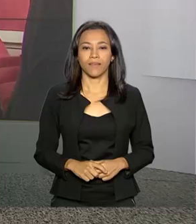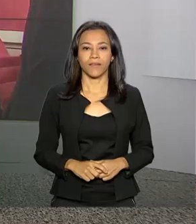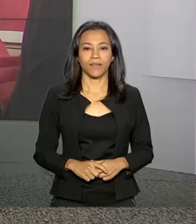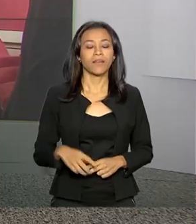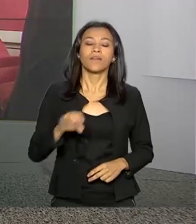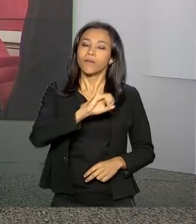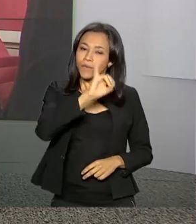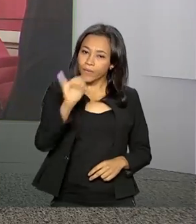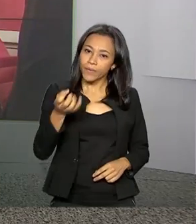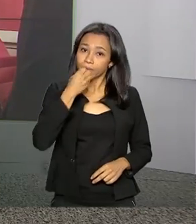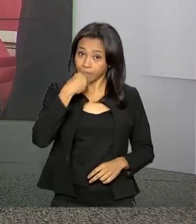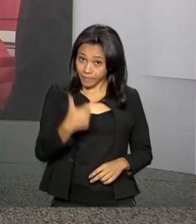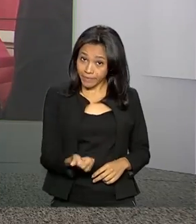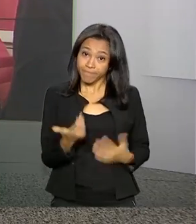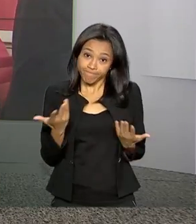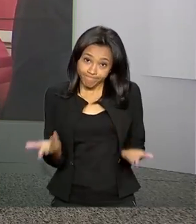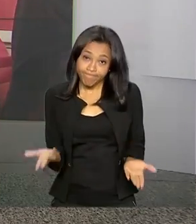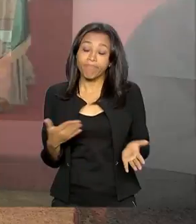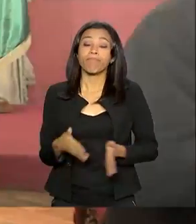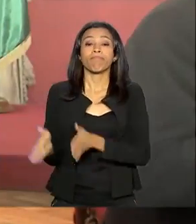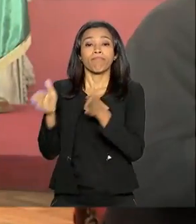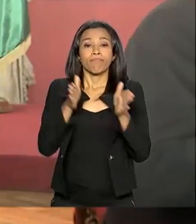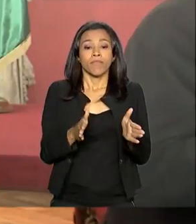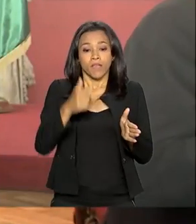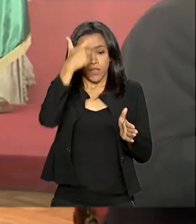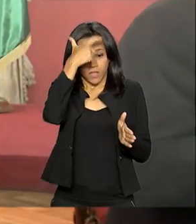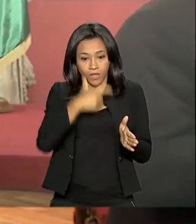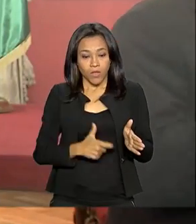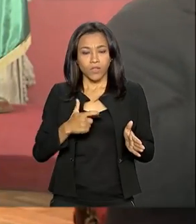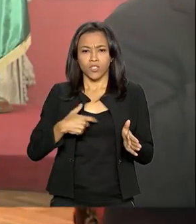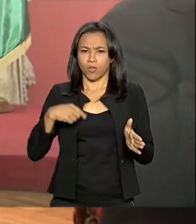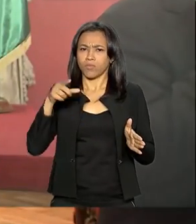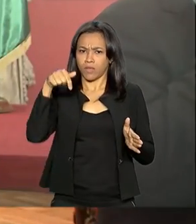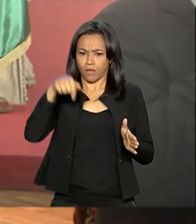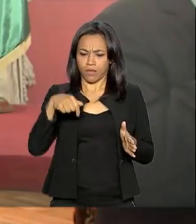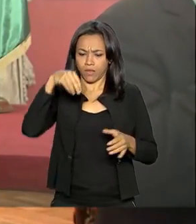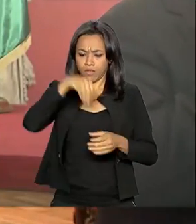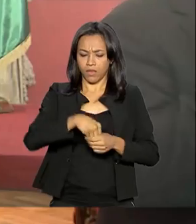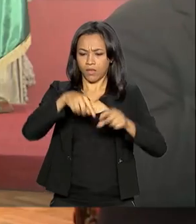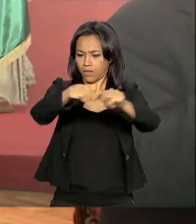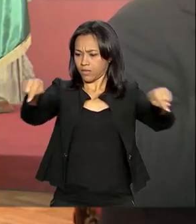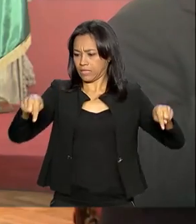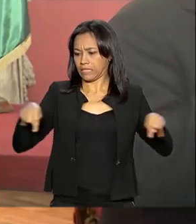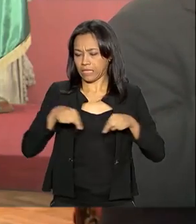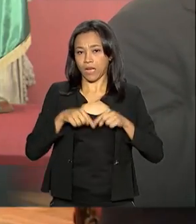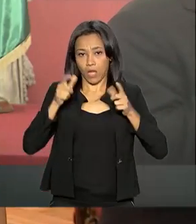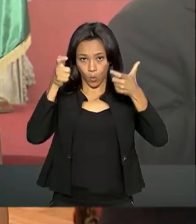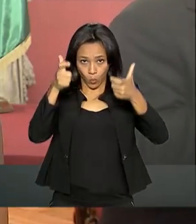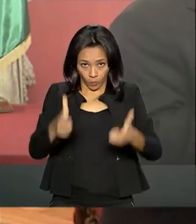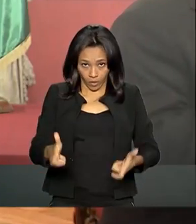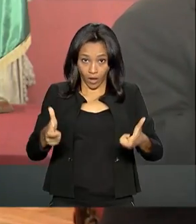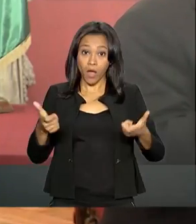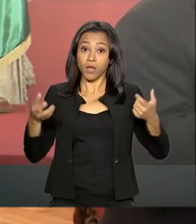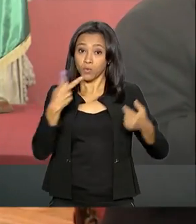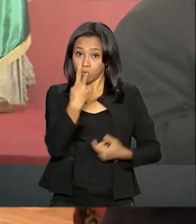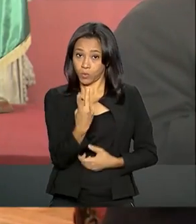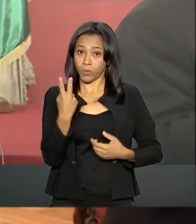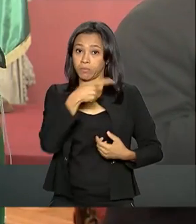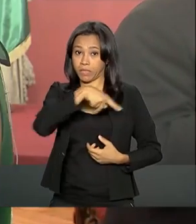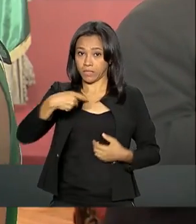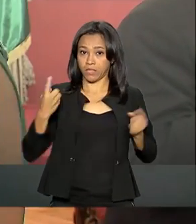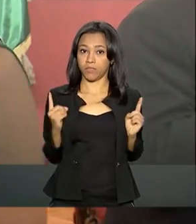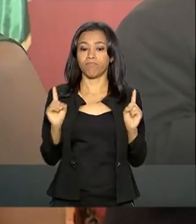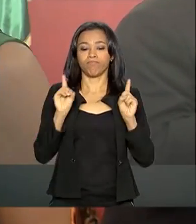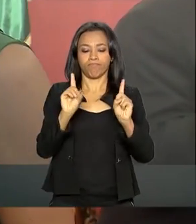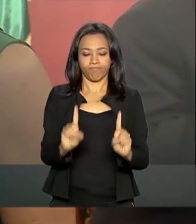Oi Renata, tudo bem? Olha só, agora a gente está dentro da sala onde será concedida a declaração à imprensa, como vocês podem ver ali atrás,